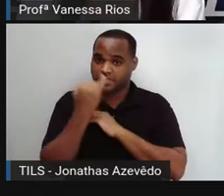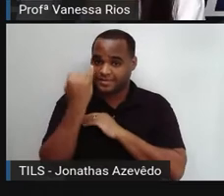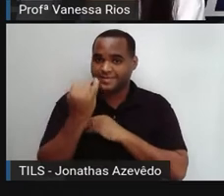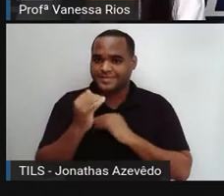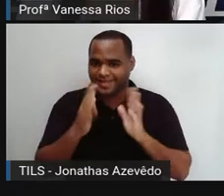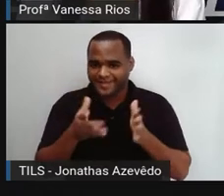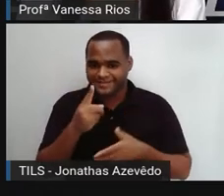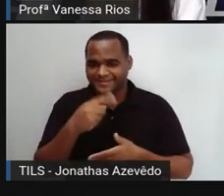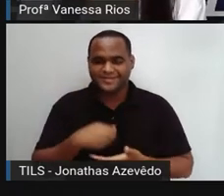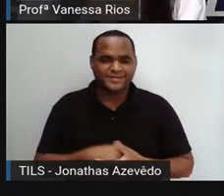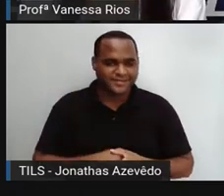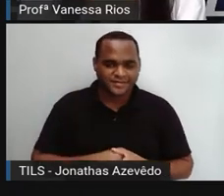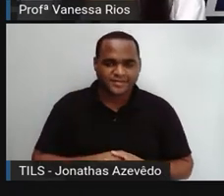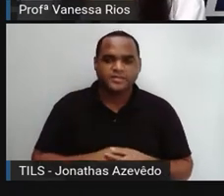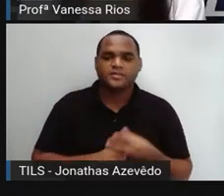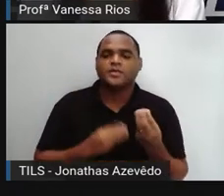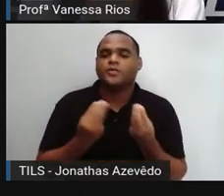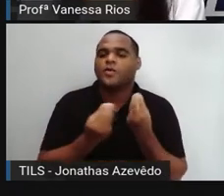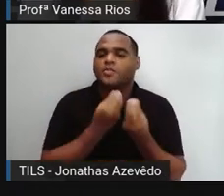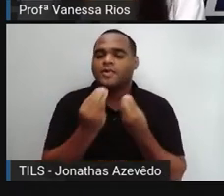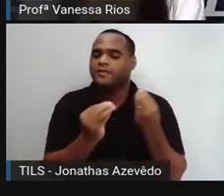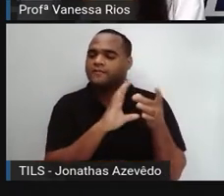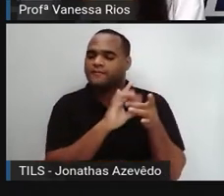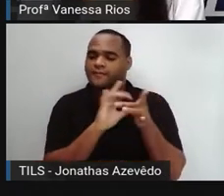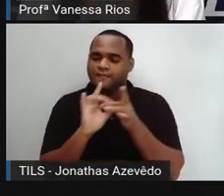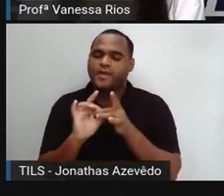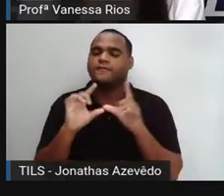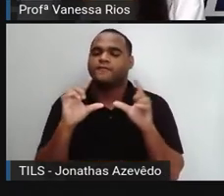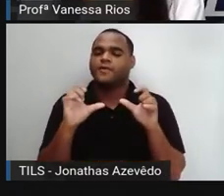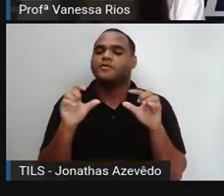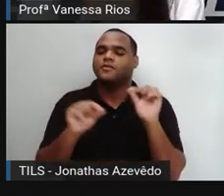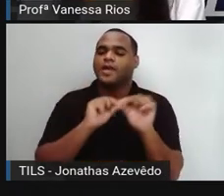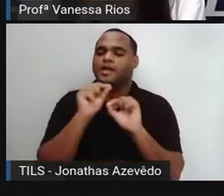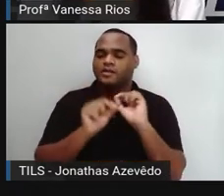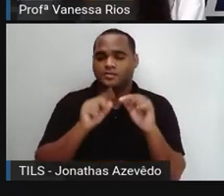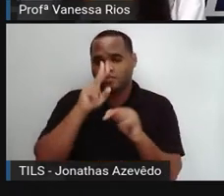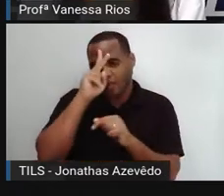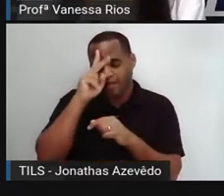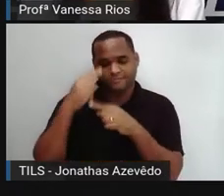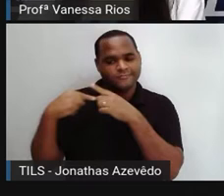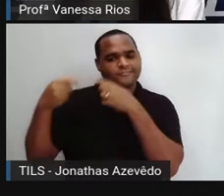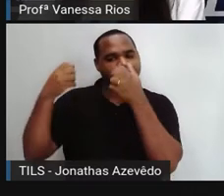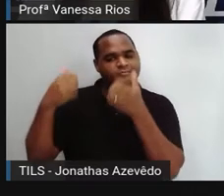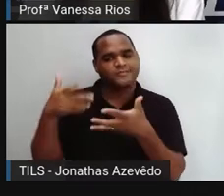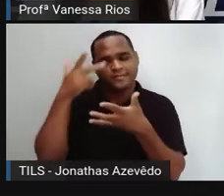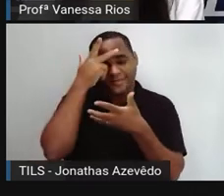De que forma a fotografia se relaciona com a história das pessoas?